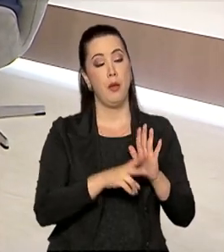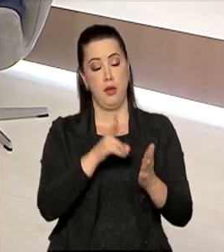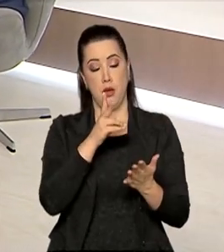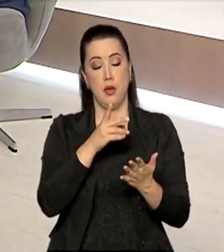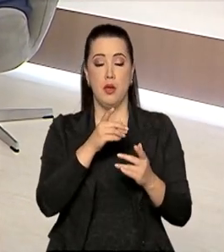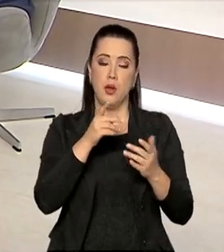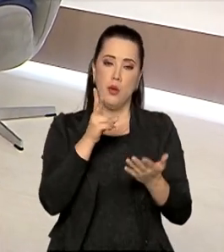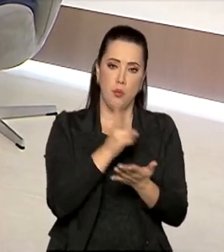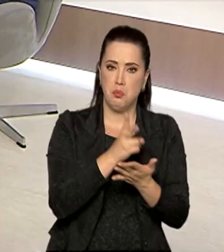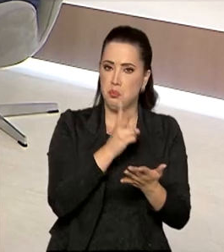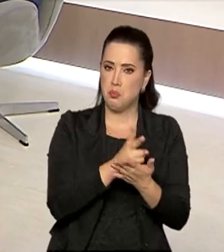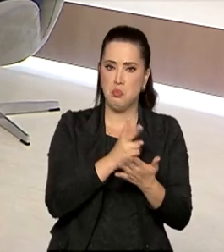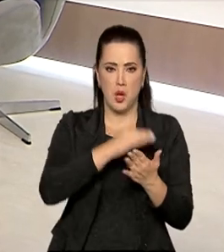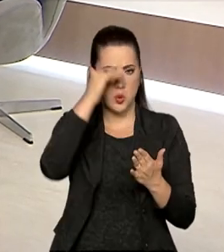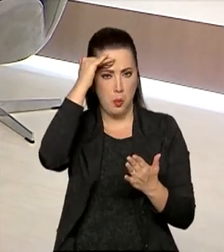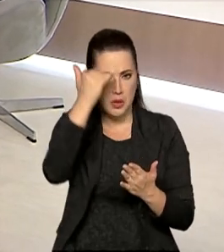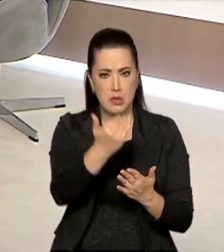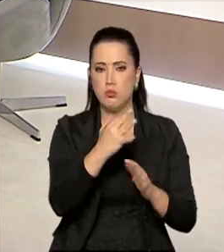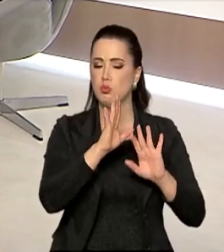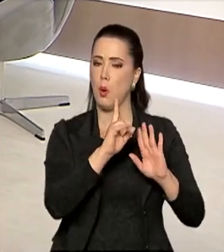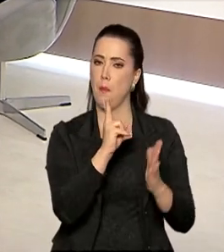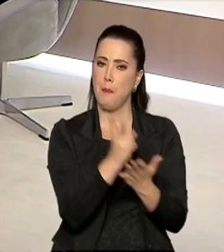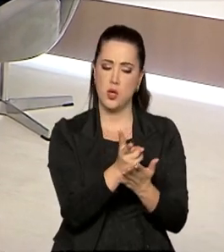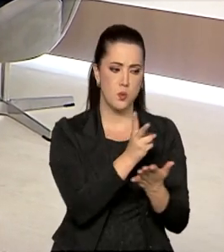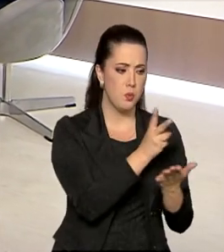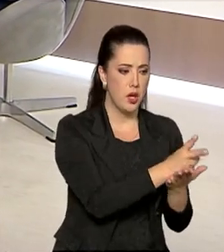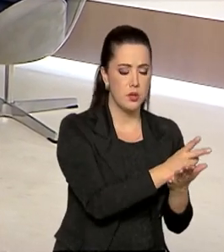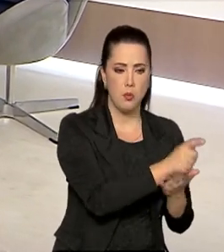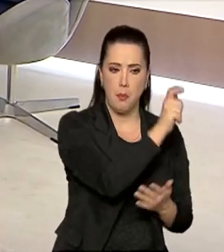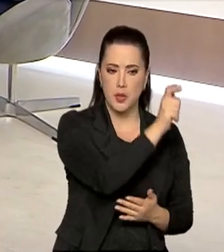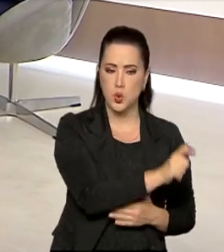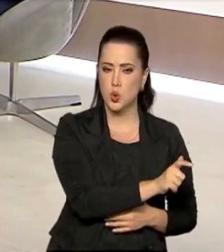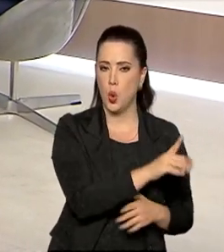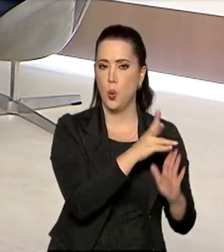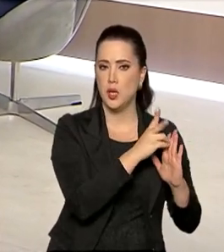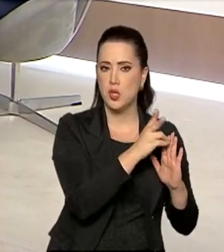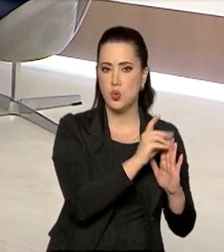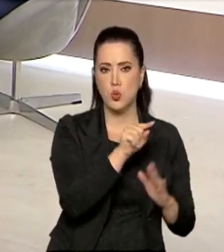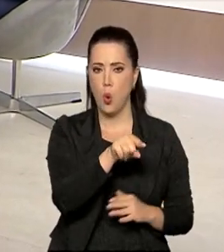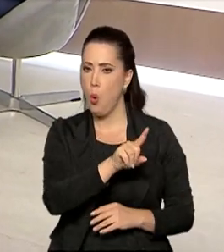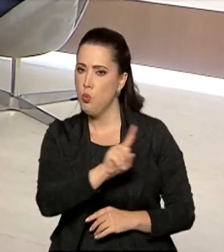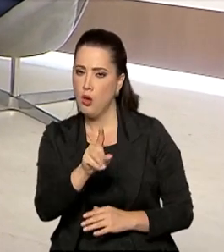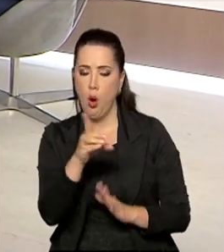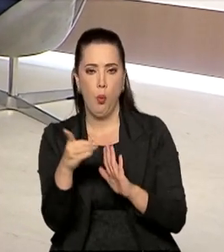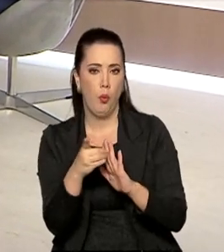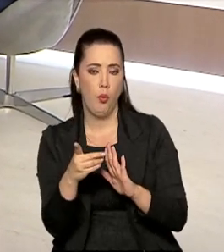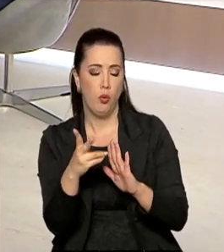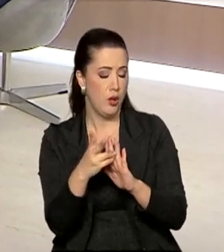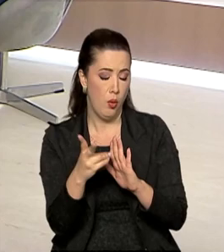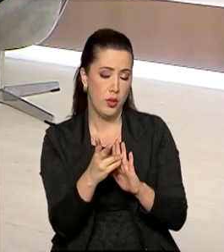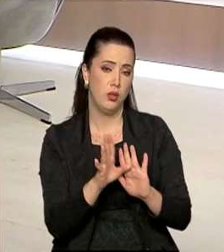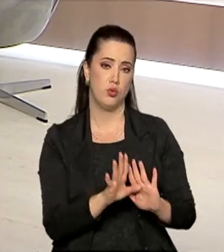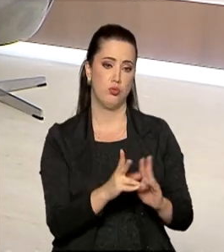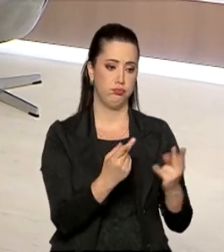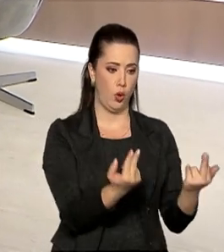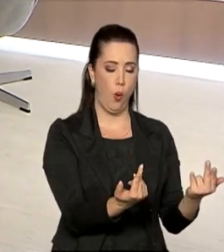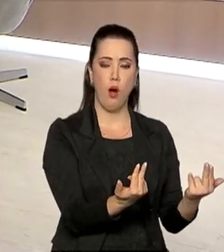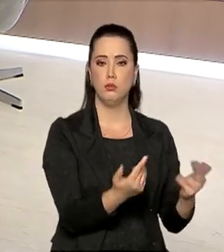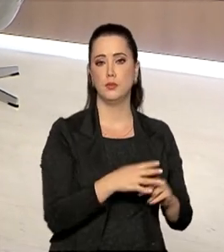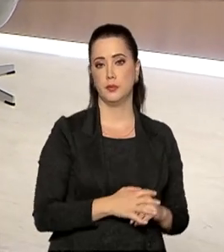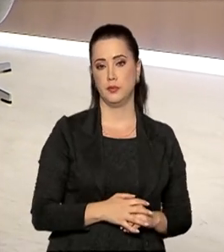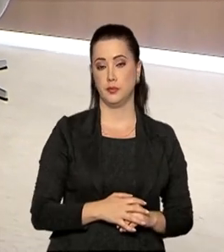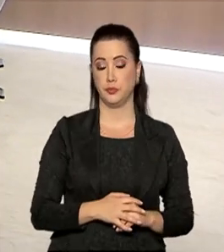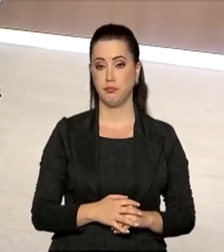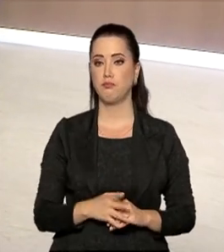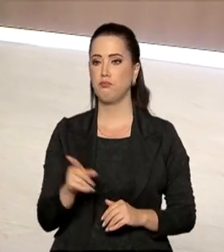da República Brasileira. Isso é natural. A nação é apenas uma. E o indígena é componente da nação brasileira. Aquele exemplo que